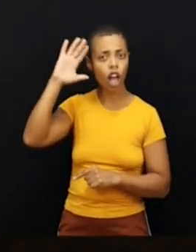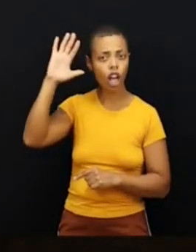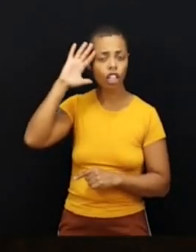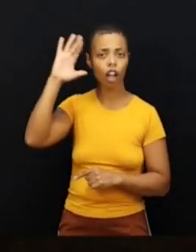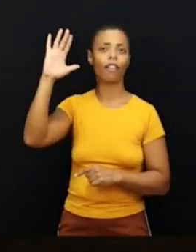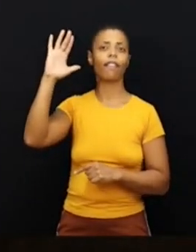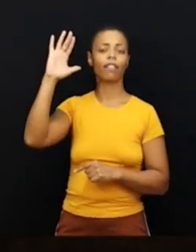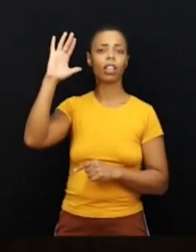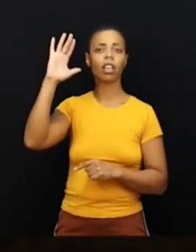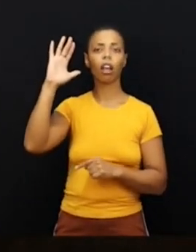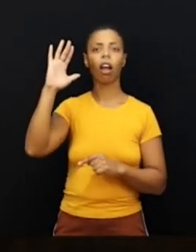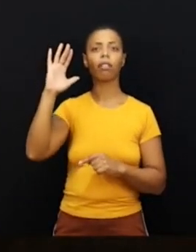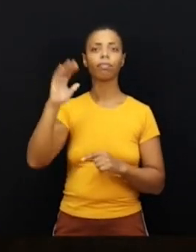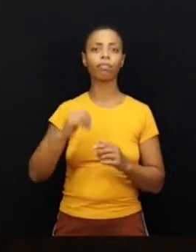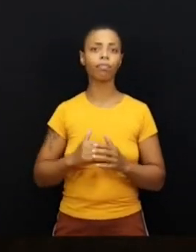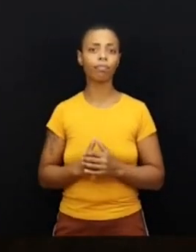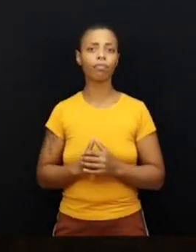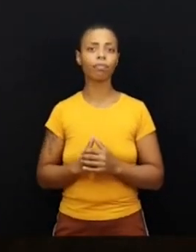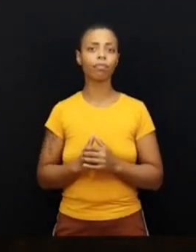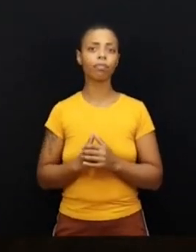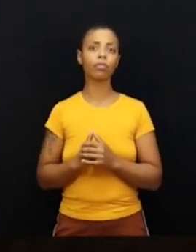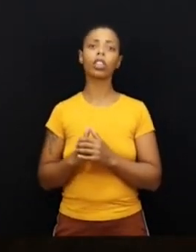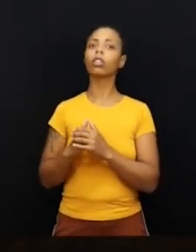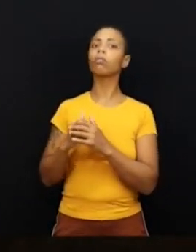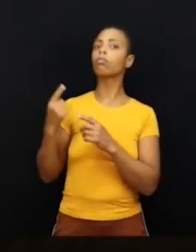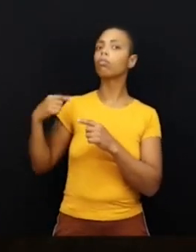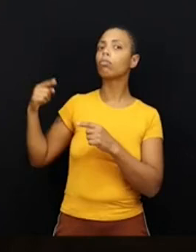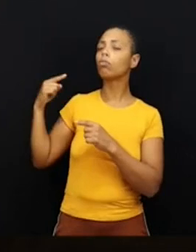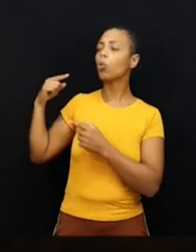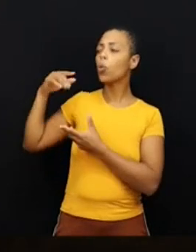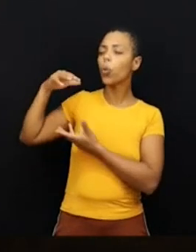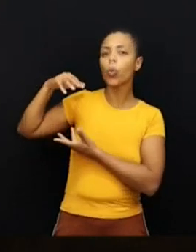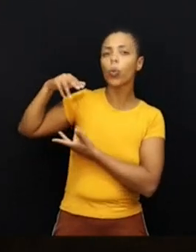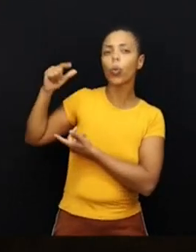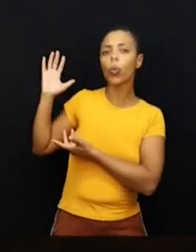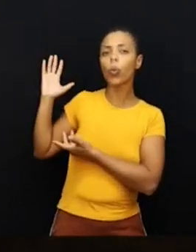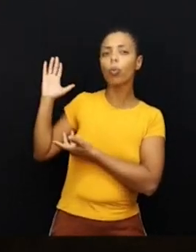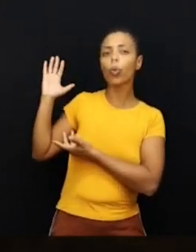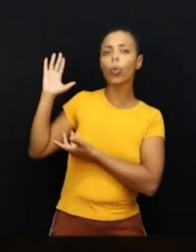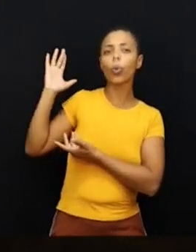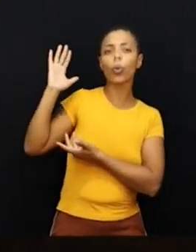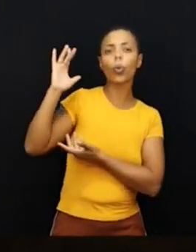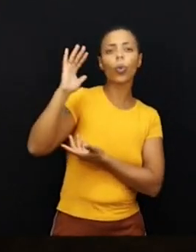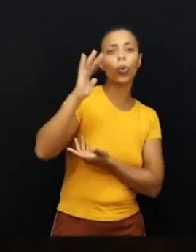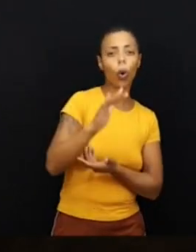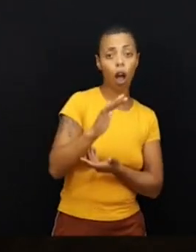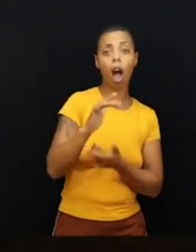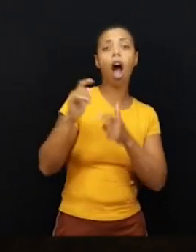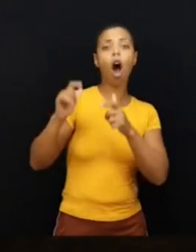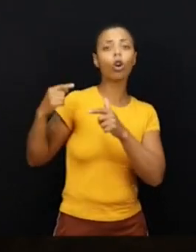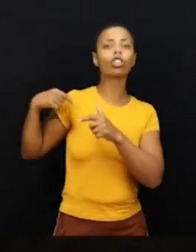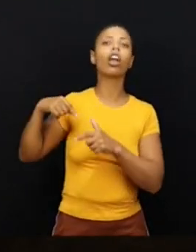veio de uma terra hoje que todo mundo conhece como África.